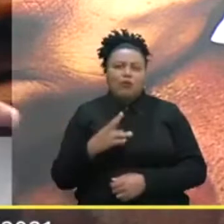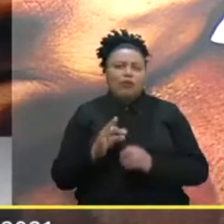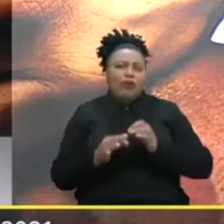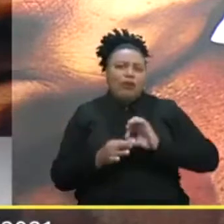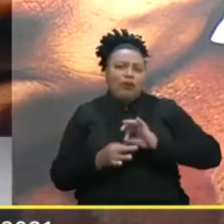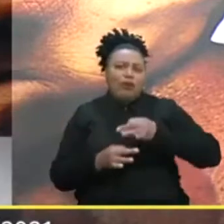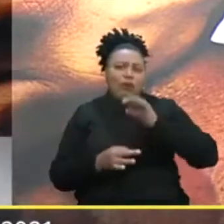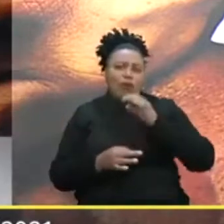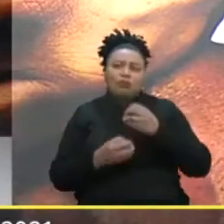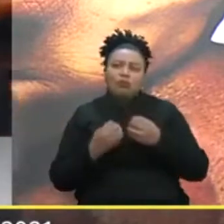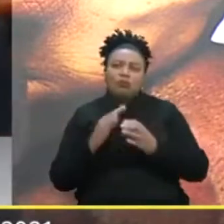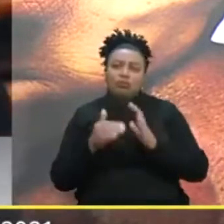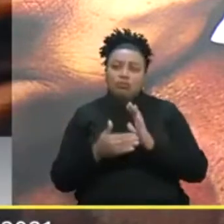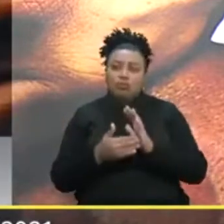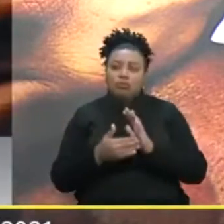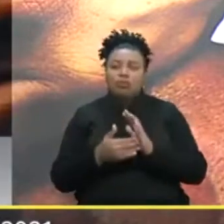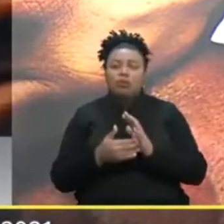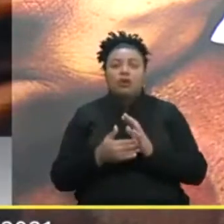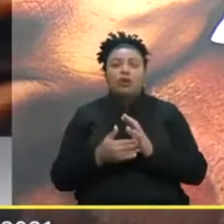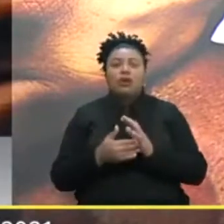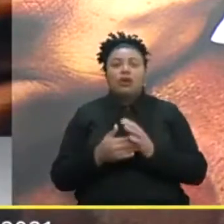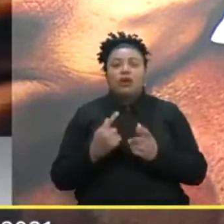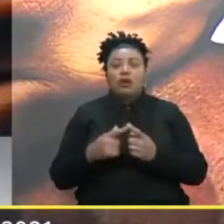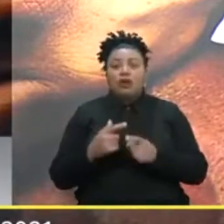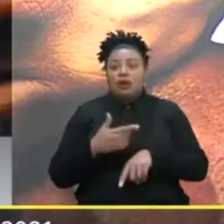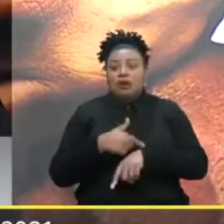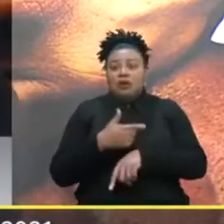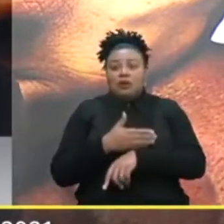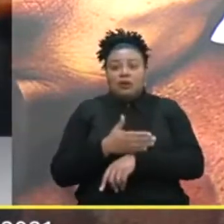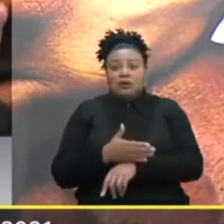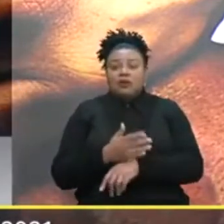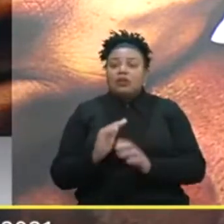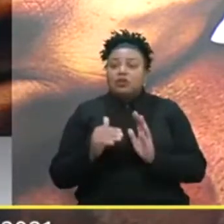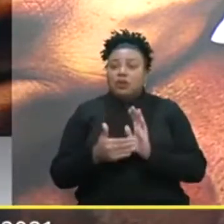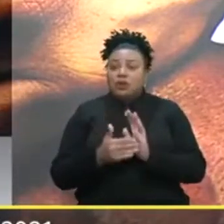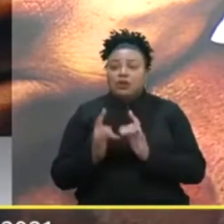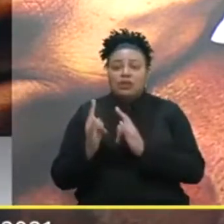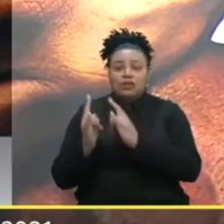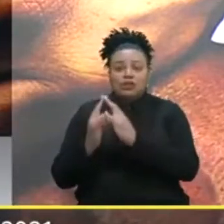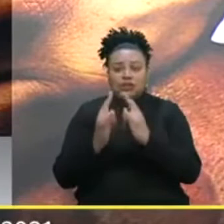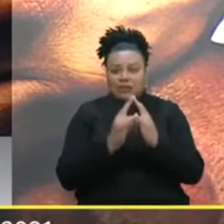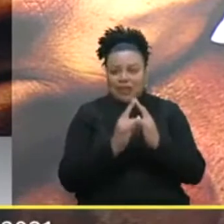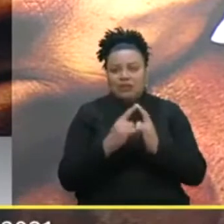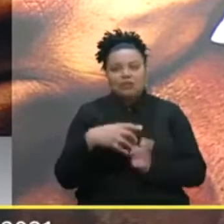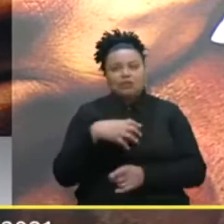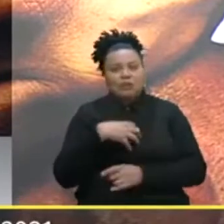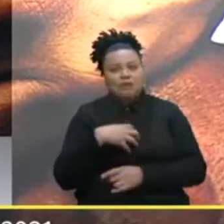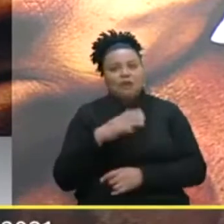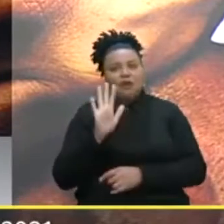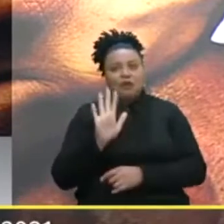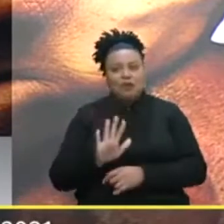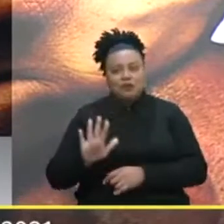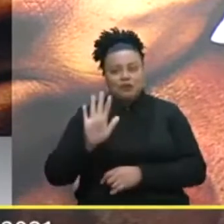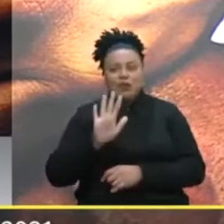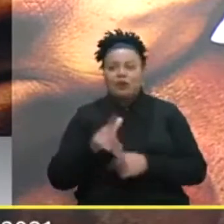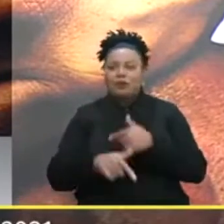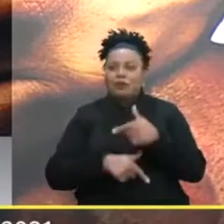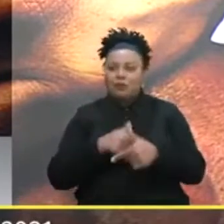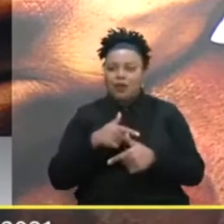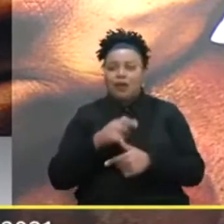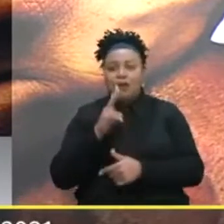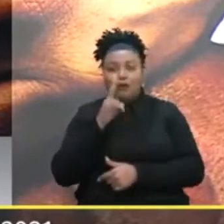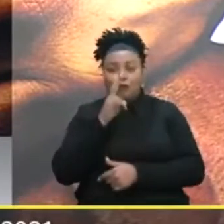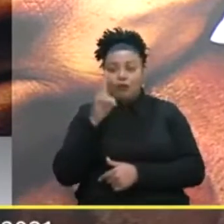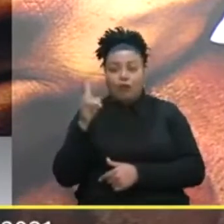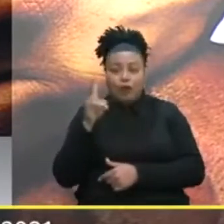Descorrendo tudo Agora aqui A opção Vou ocupar Muito do tempo Mas acho que Todas as entidades De uma maneira geral Trabalharam muito